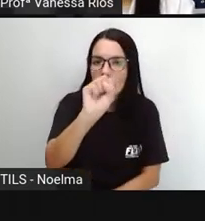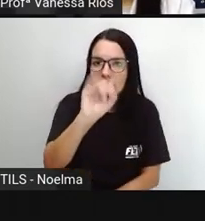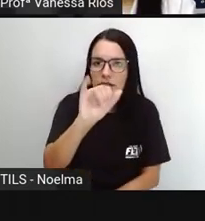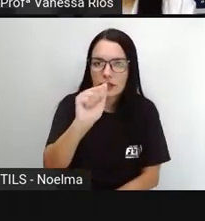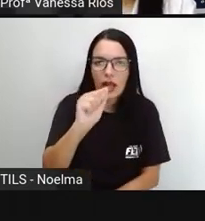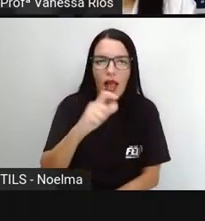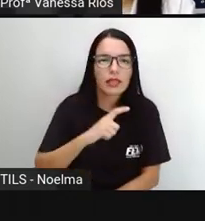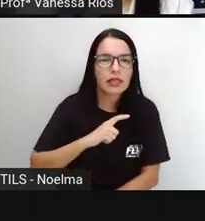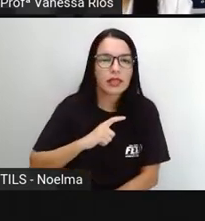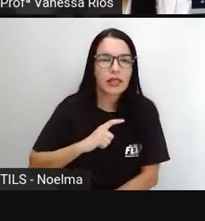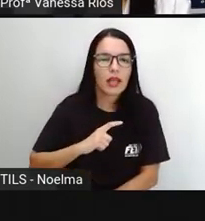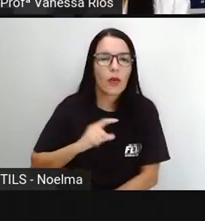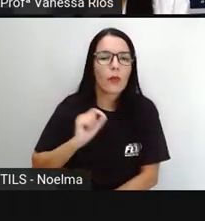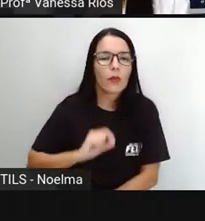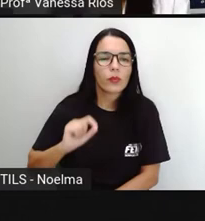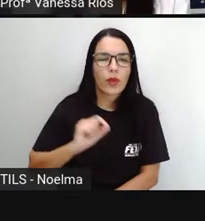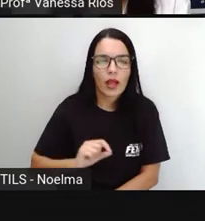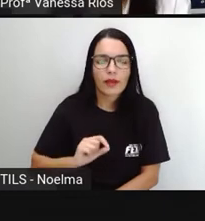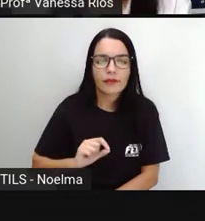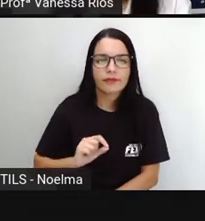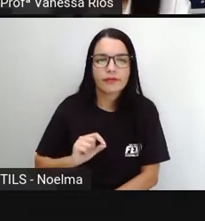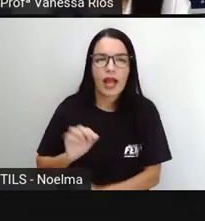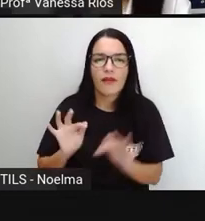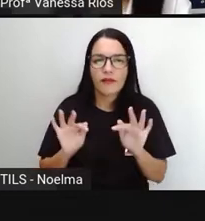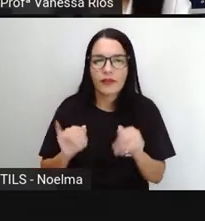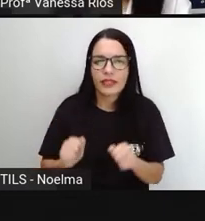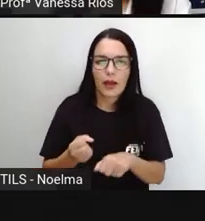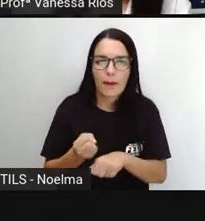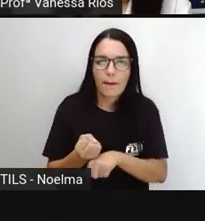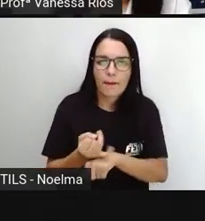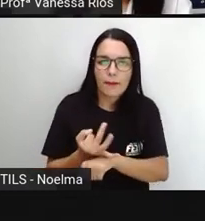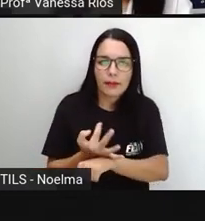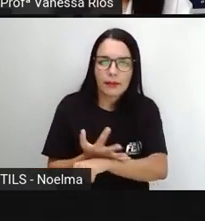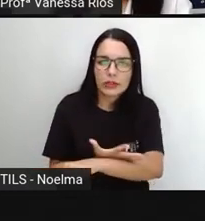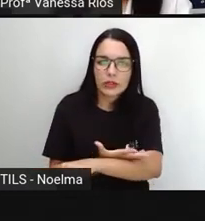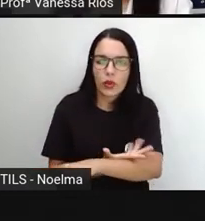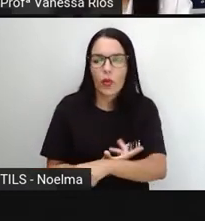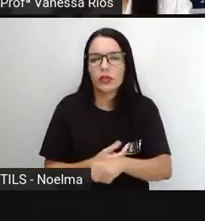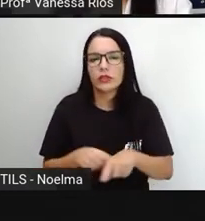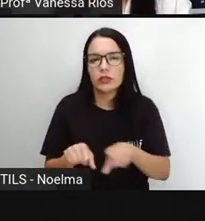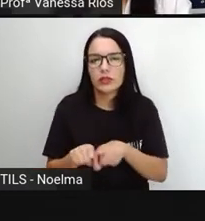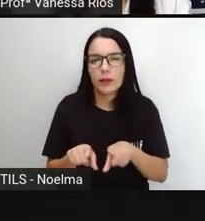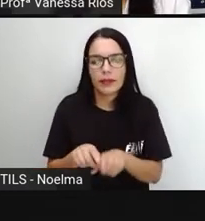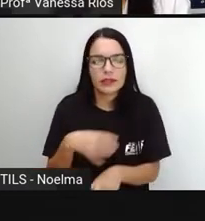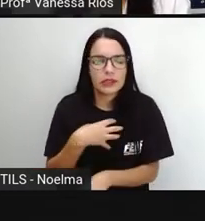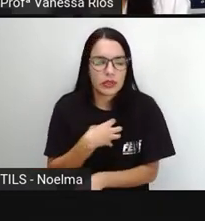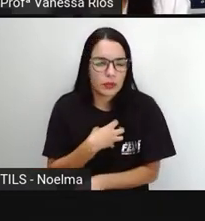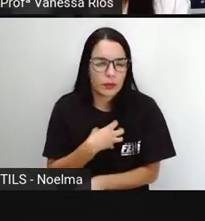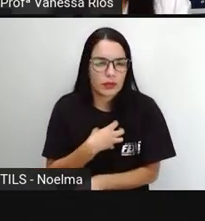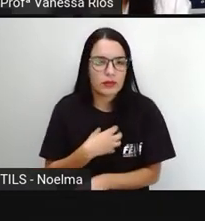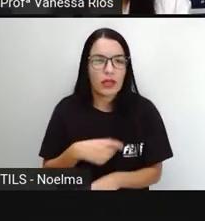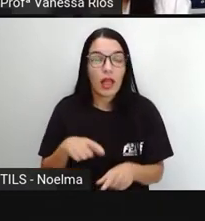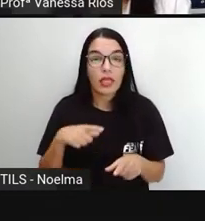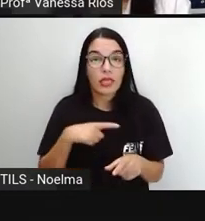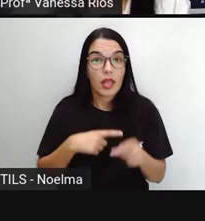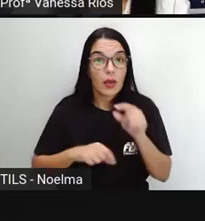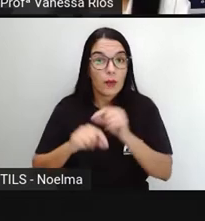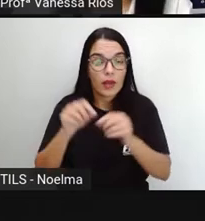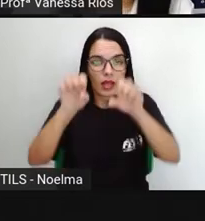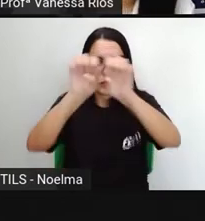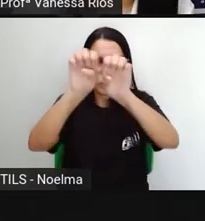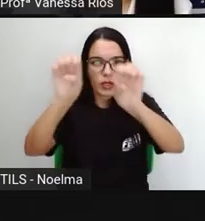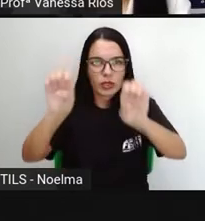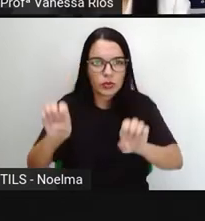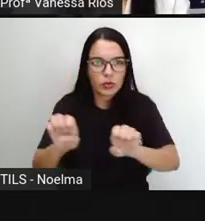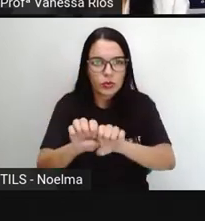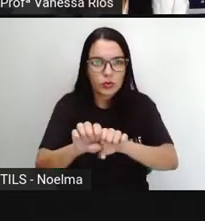manifestar sentimento e emoção. Se apresenta em forma de versos e estrofes, com